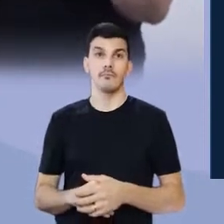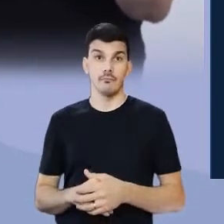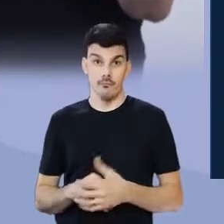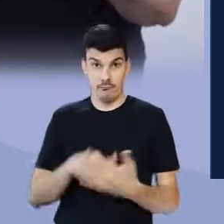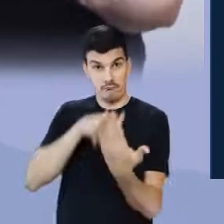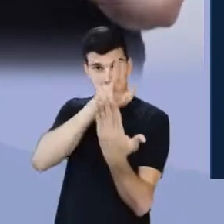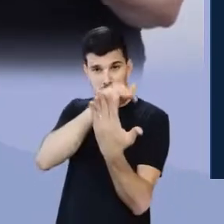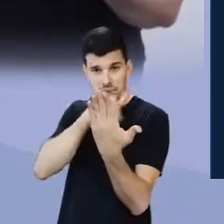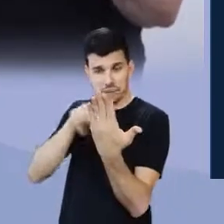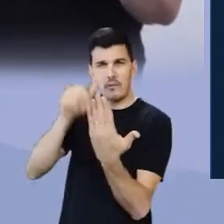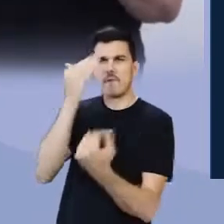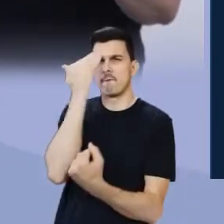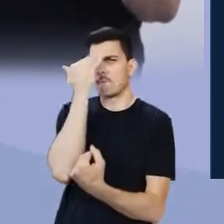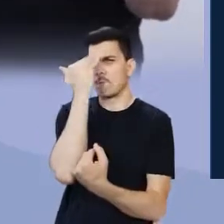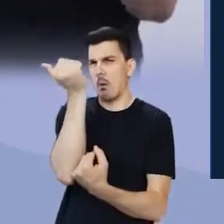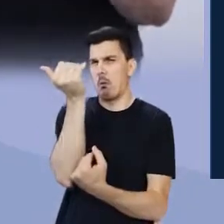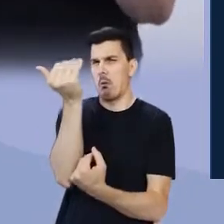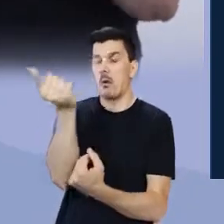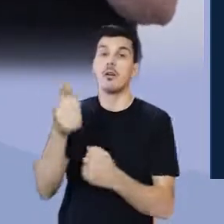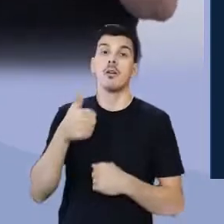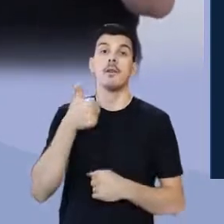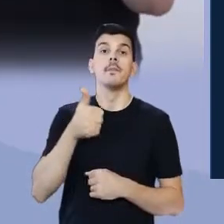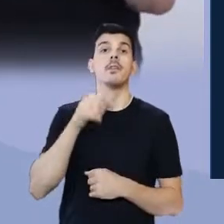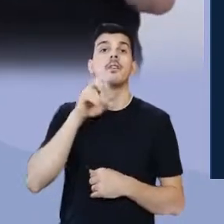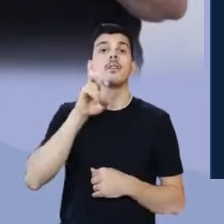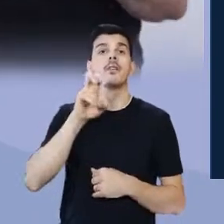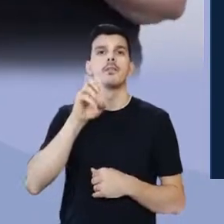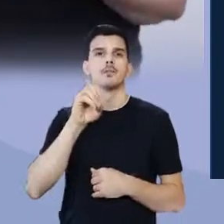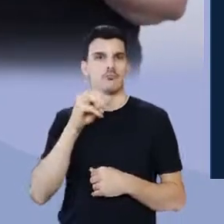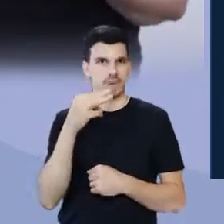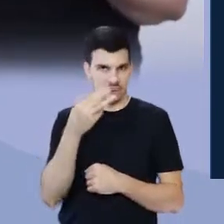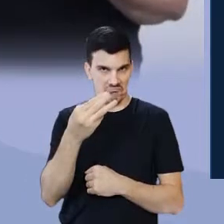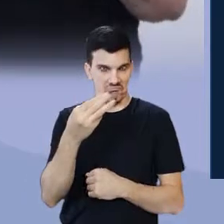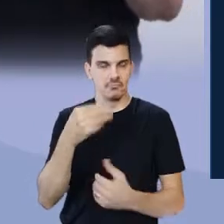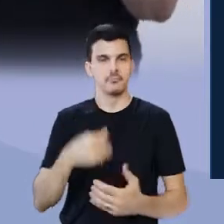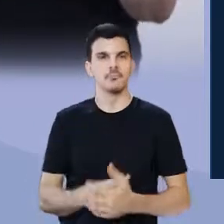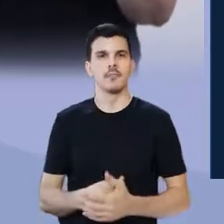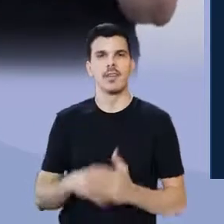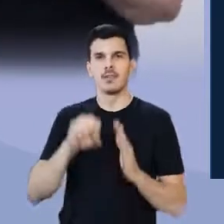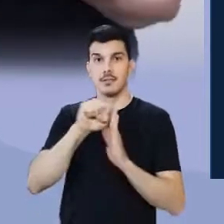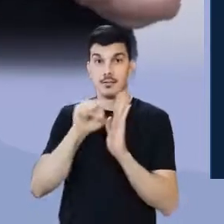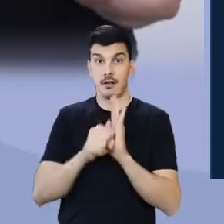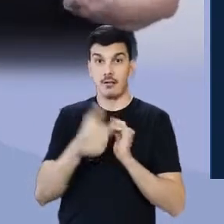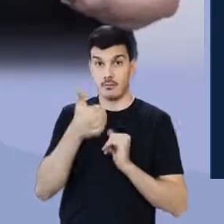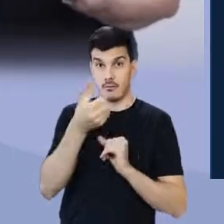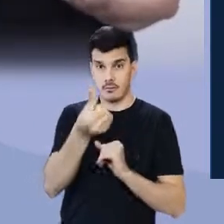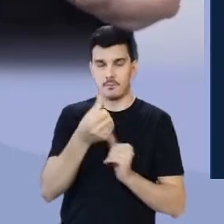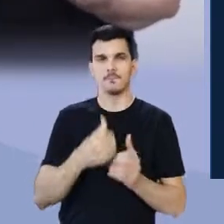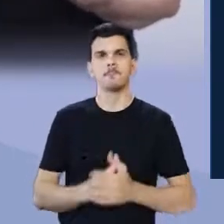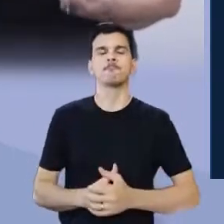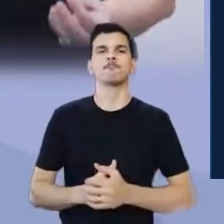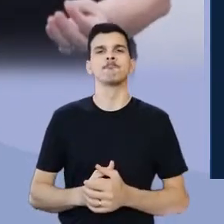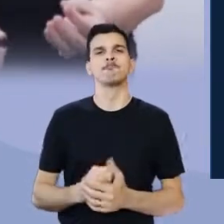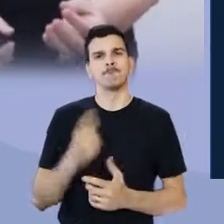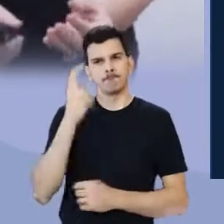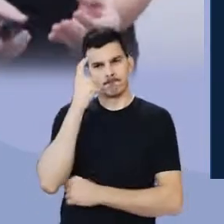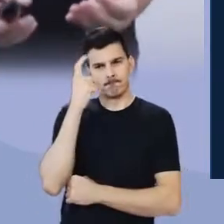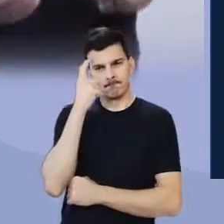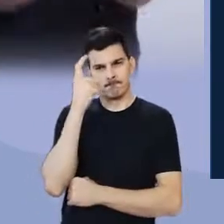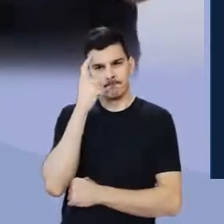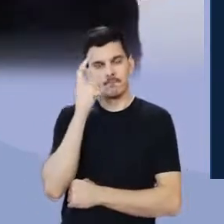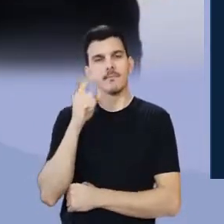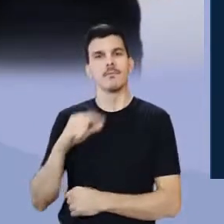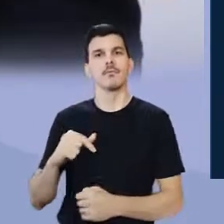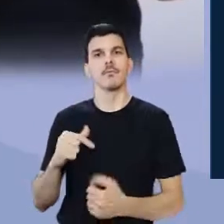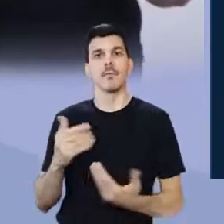realizada, construída, feita em 1503, século XVI, pense bem, você então